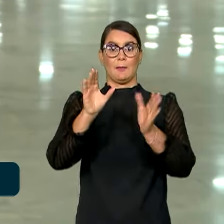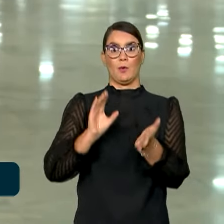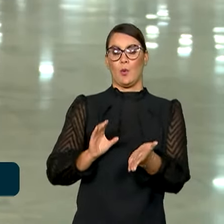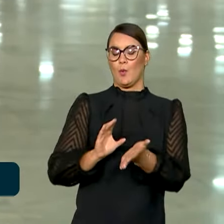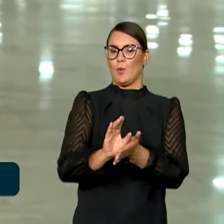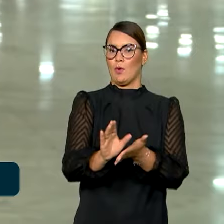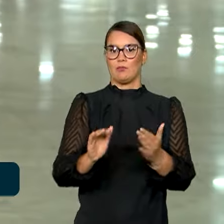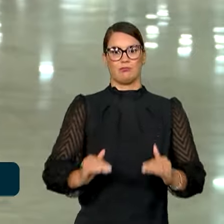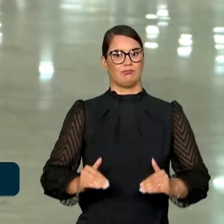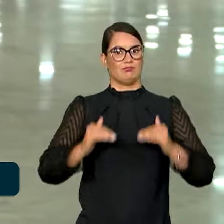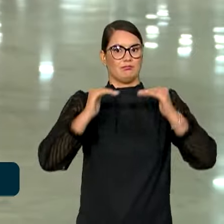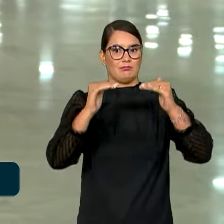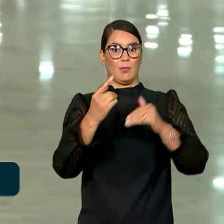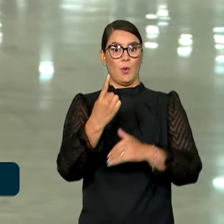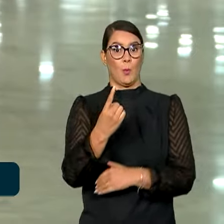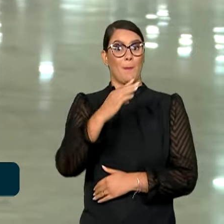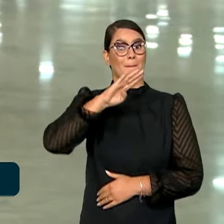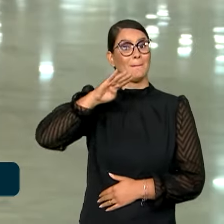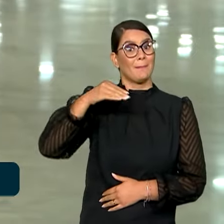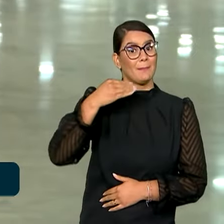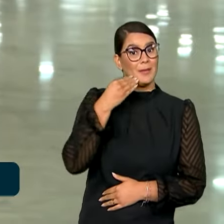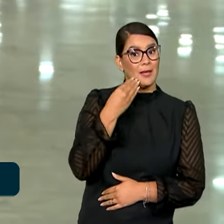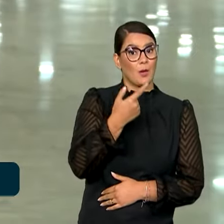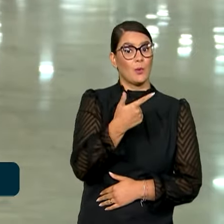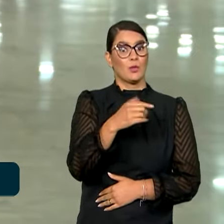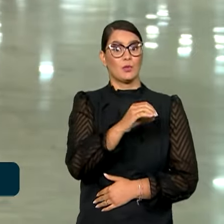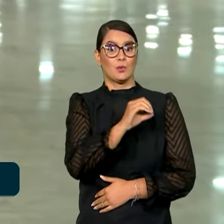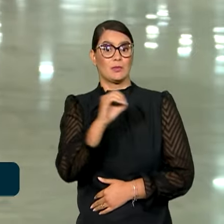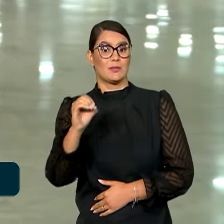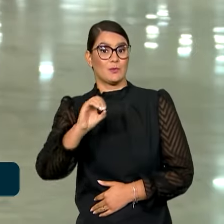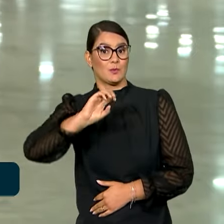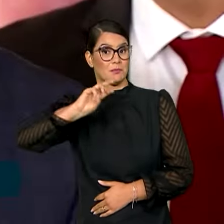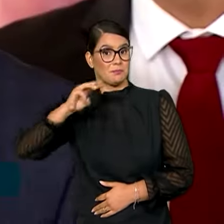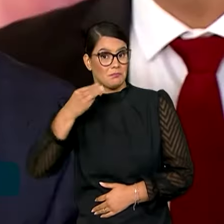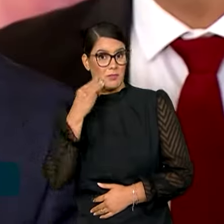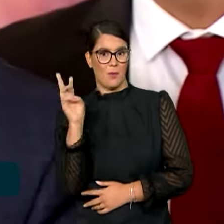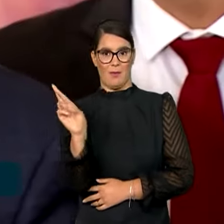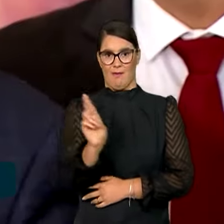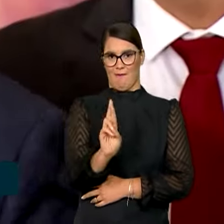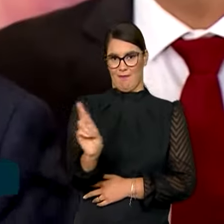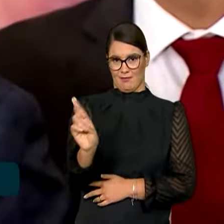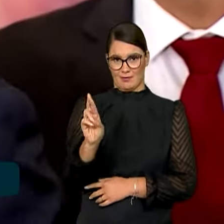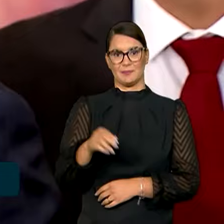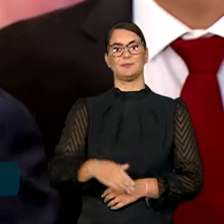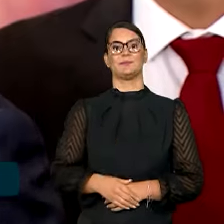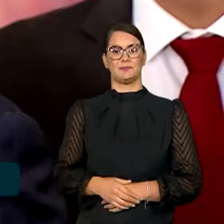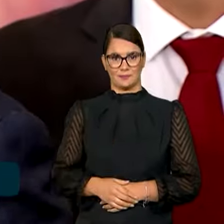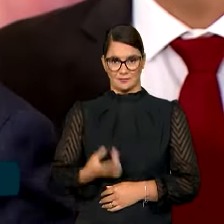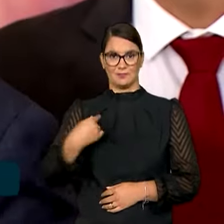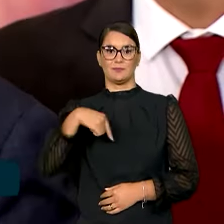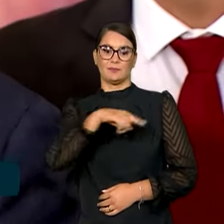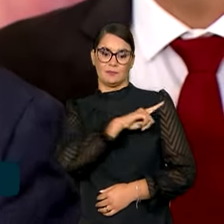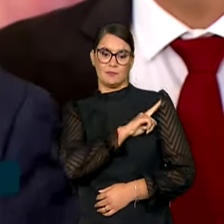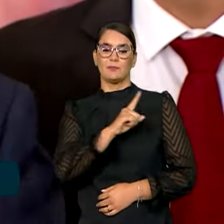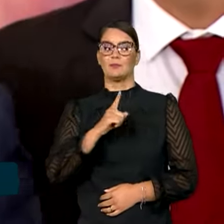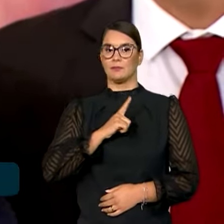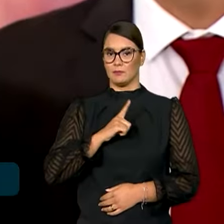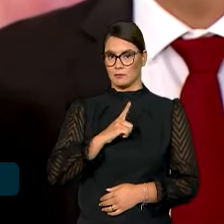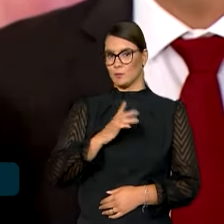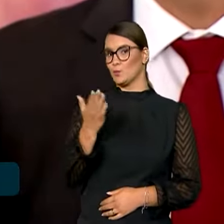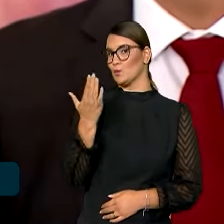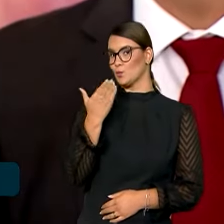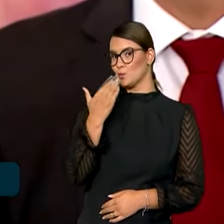extraordinário de 1 bilhão e 200 milhões de reais. Nós ainda temos alimentos